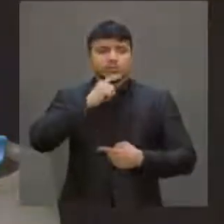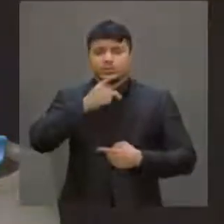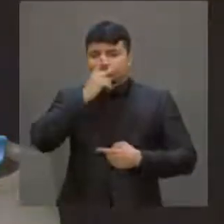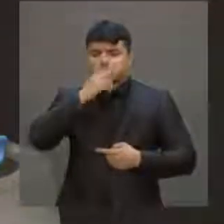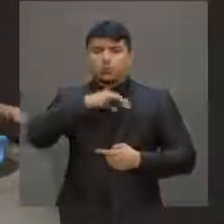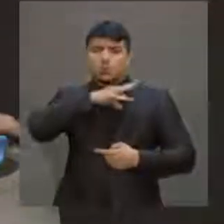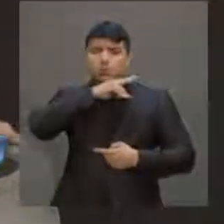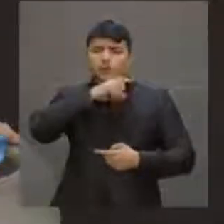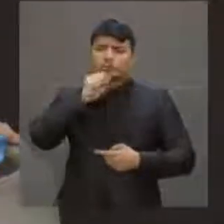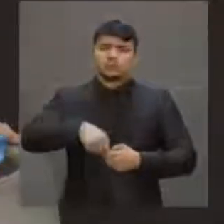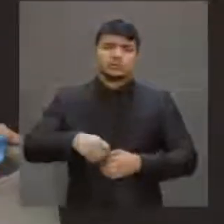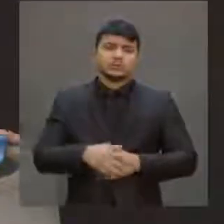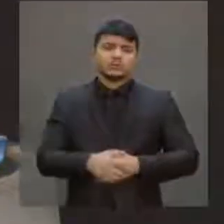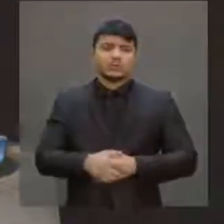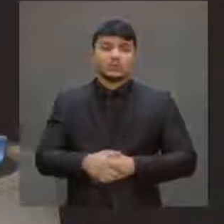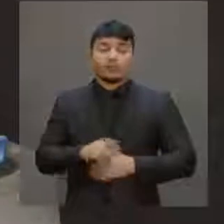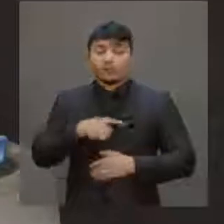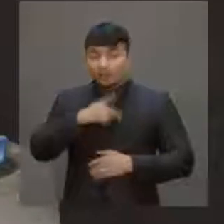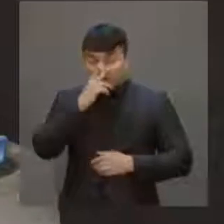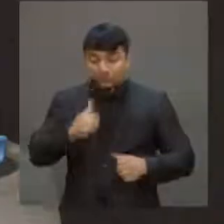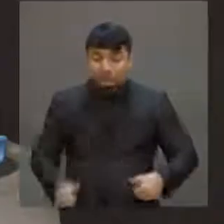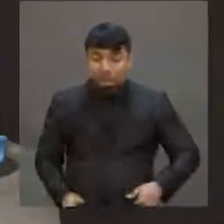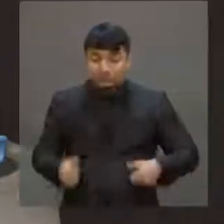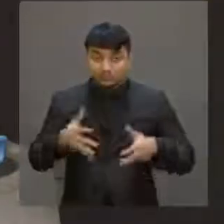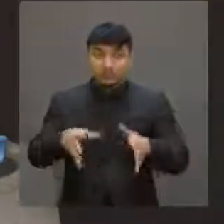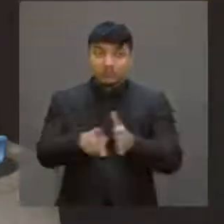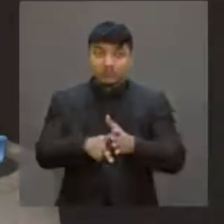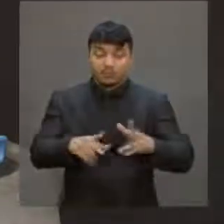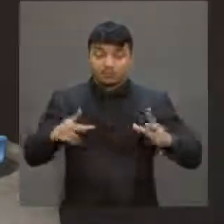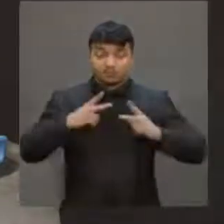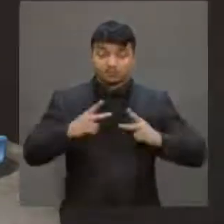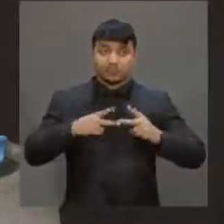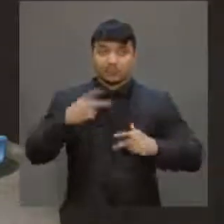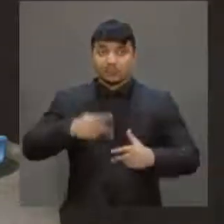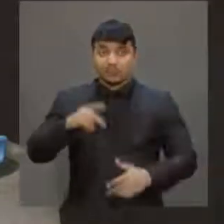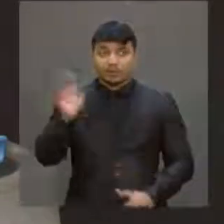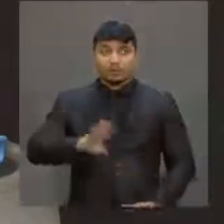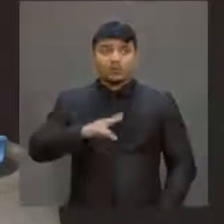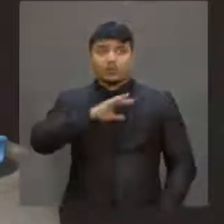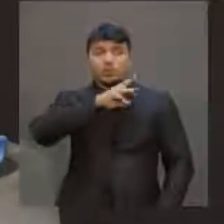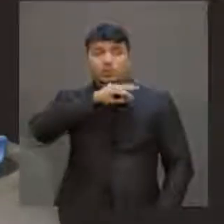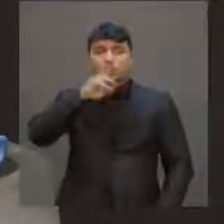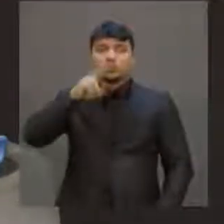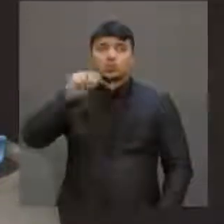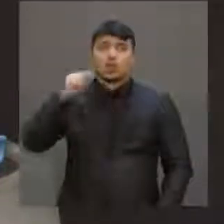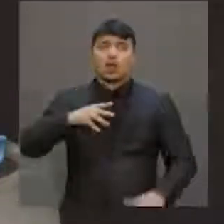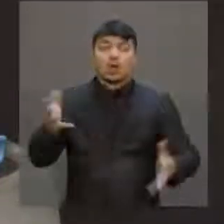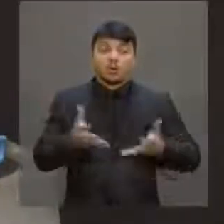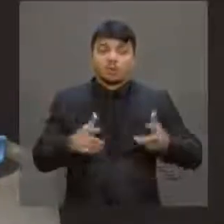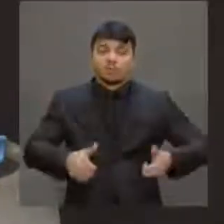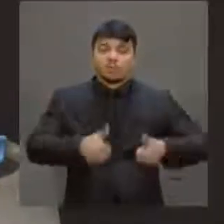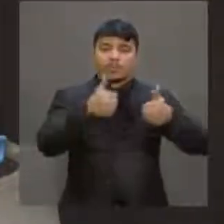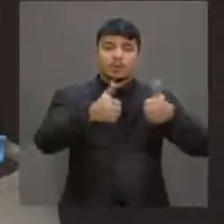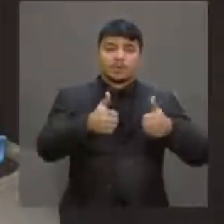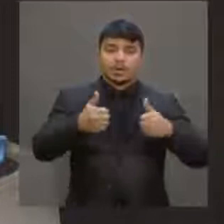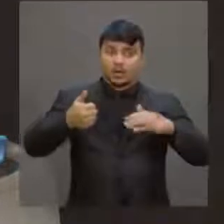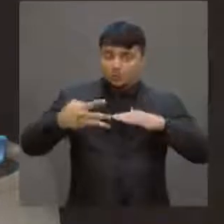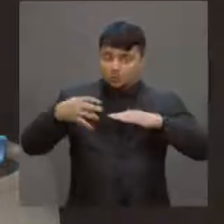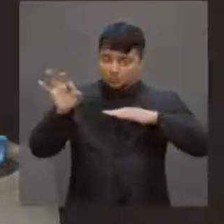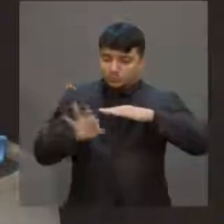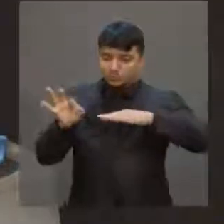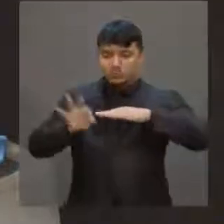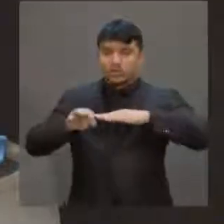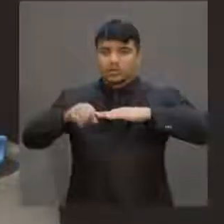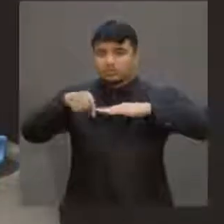trabalhador. A taxa de investimento privado no Brasil nunca foi tão ruim. Hoje, desceu agora para menos de 14%,